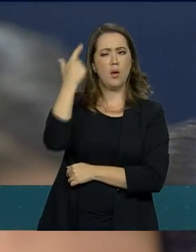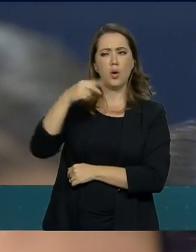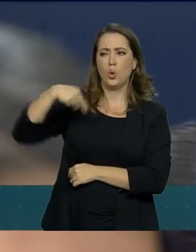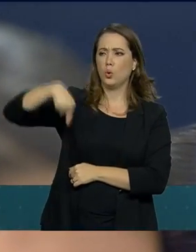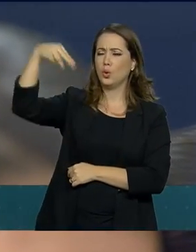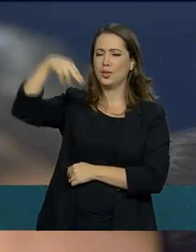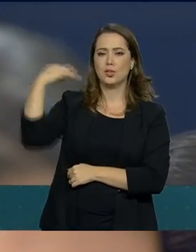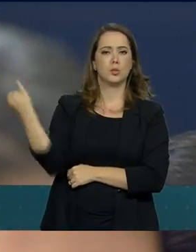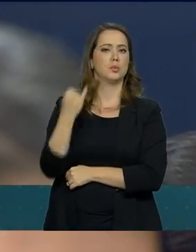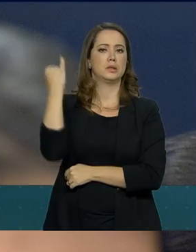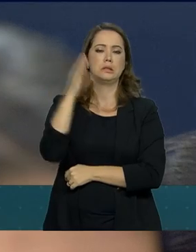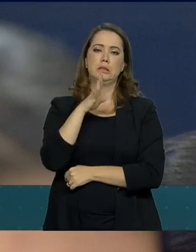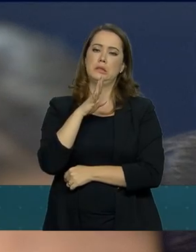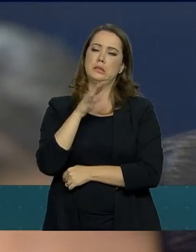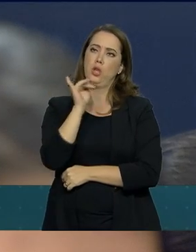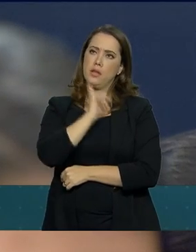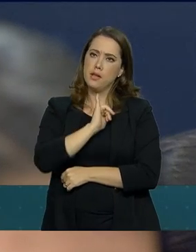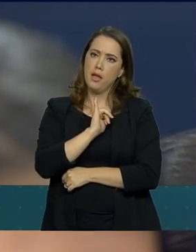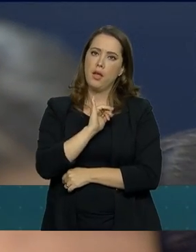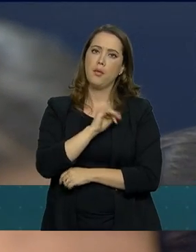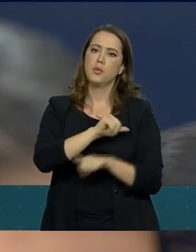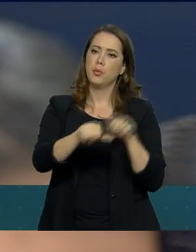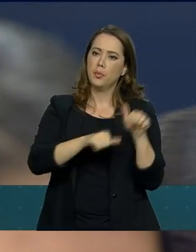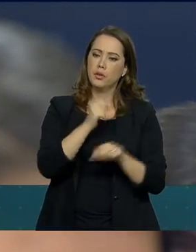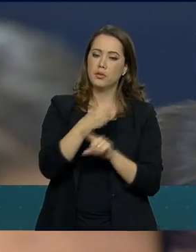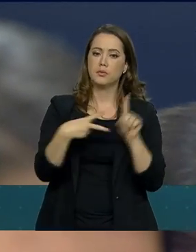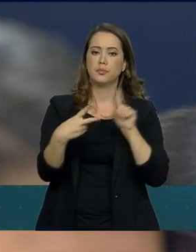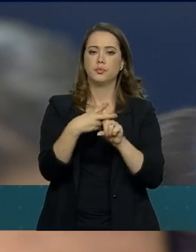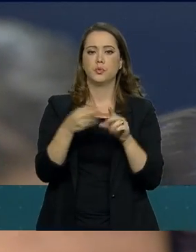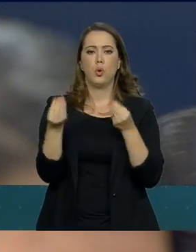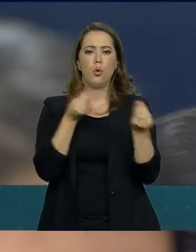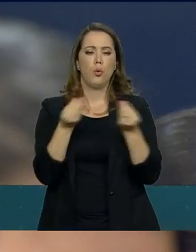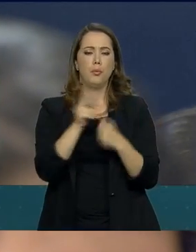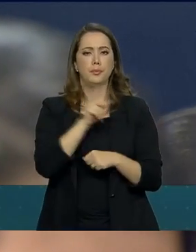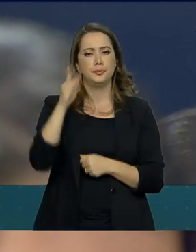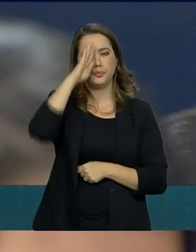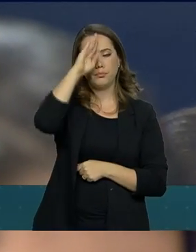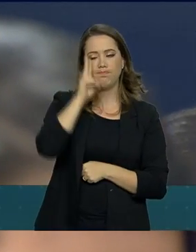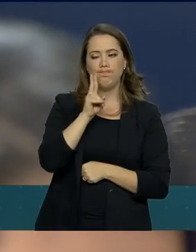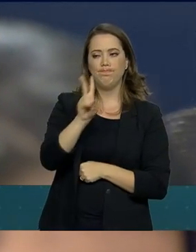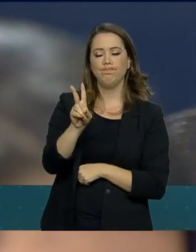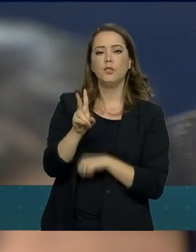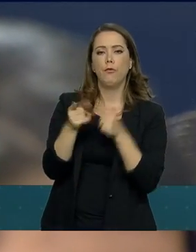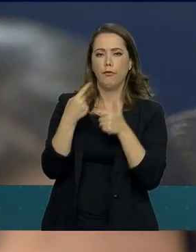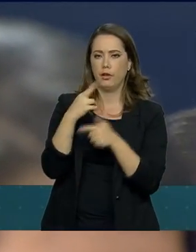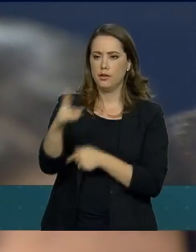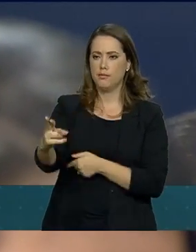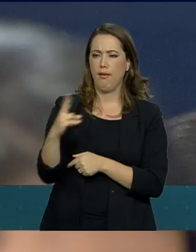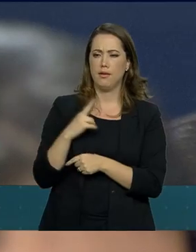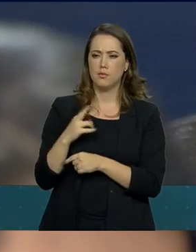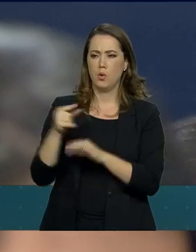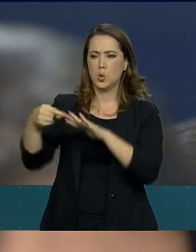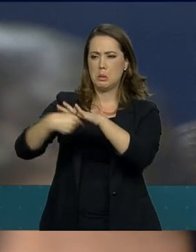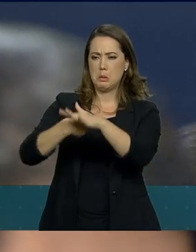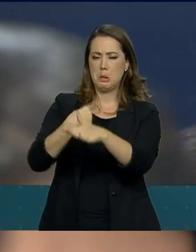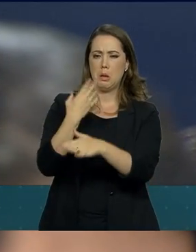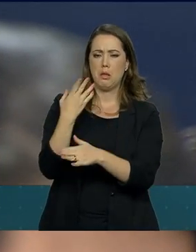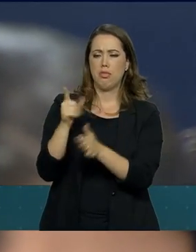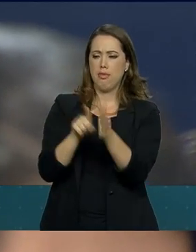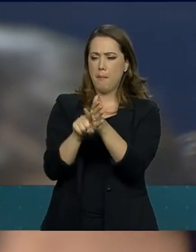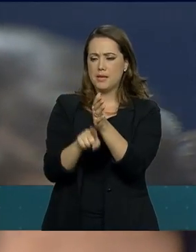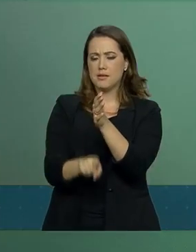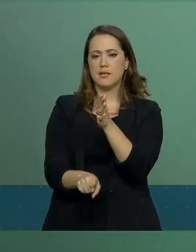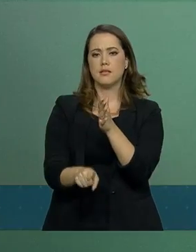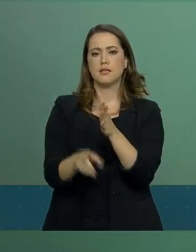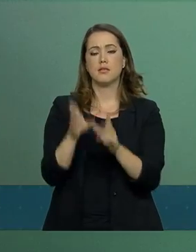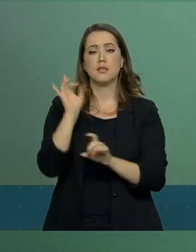superimportante, por exemplo, no contexto da reforma da Previdência. Como é o presidente avalia esse resultado especificamente em relação ao Nordeste?